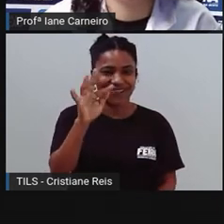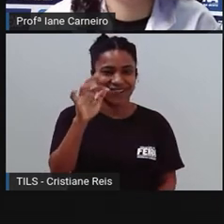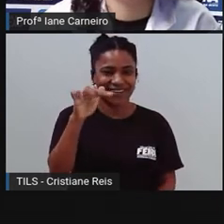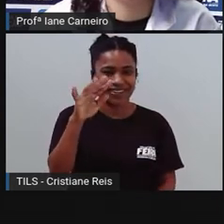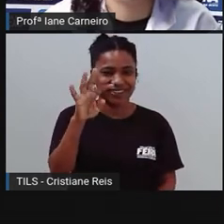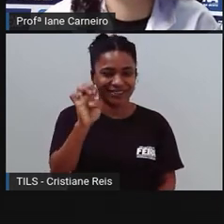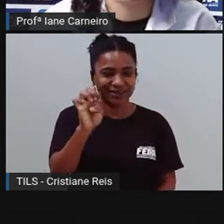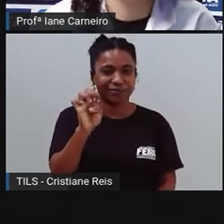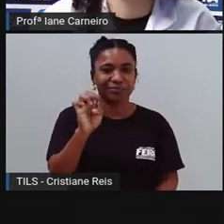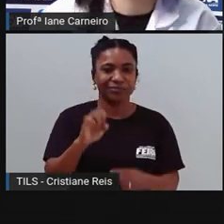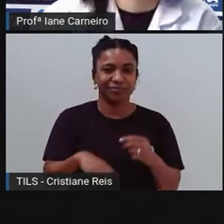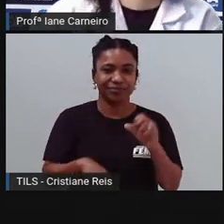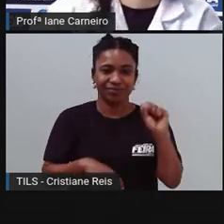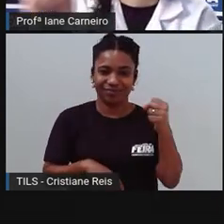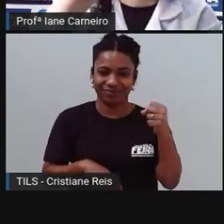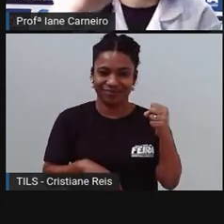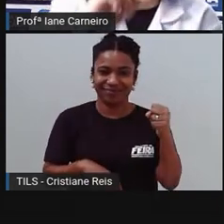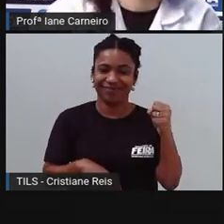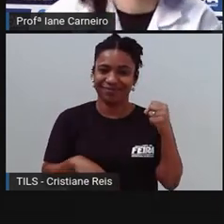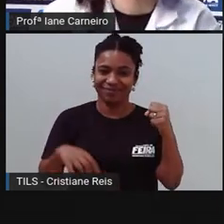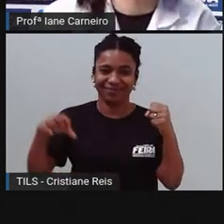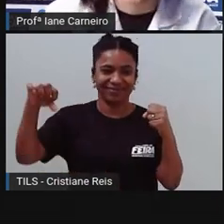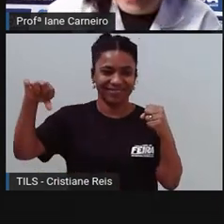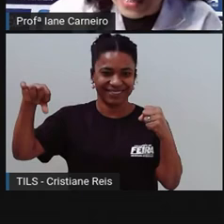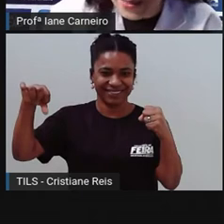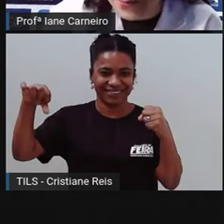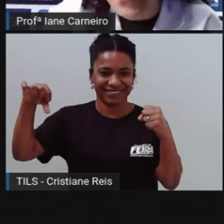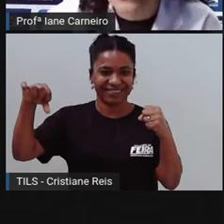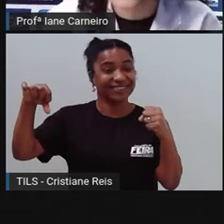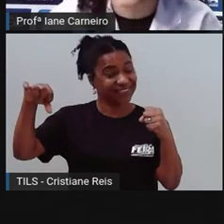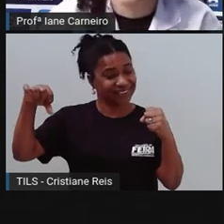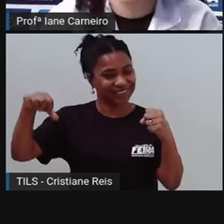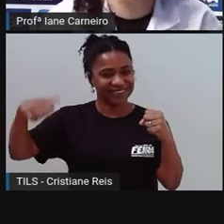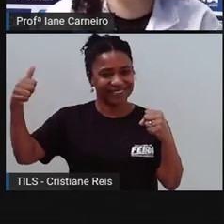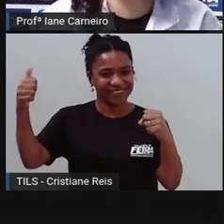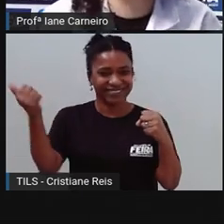quatro, cinco, seis, sete, oito. Tem uma a menos, tá certo?